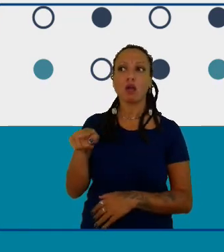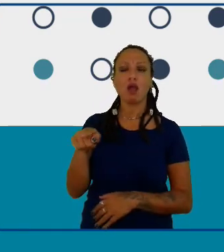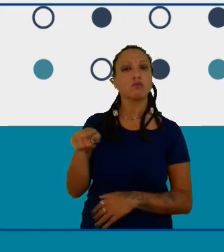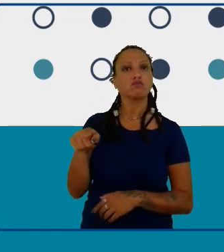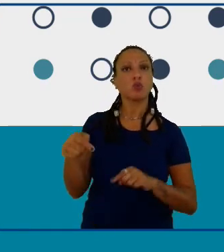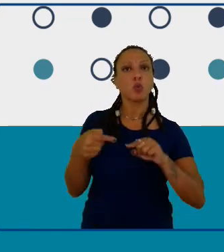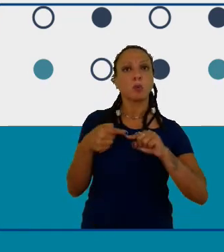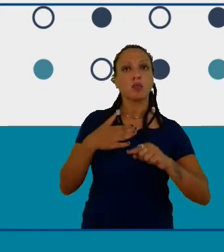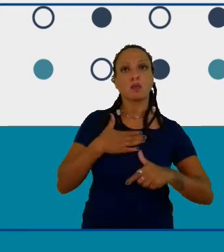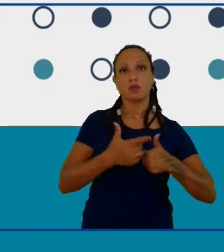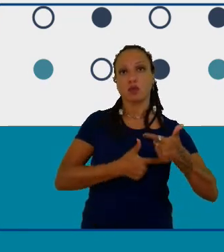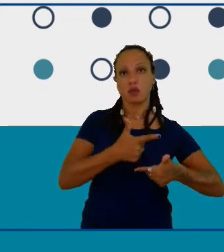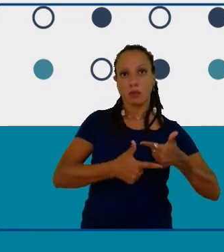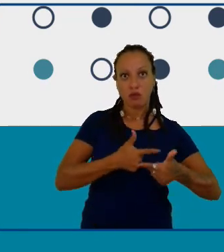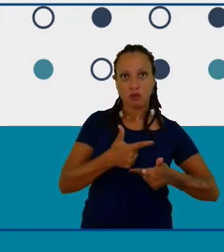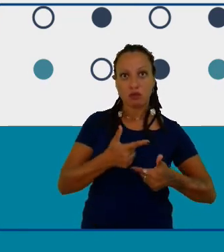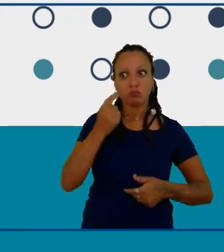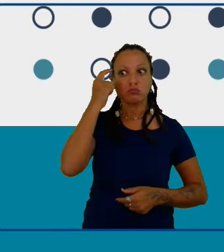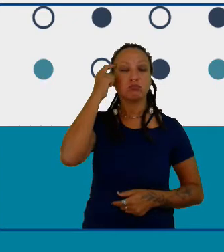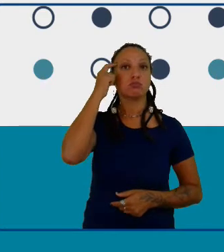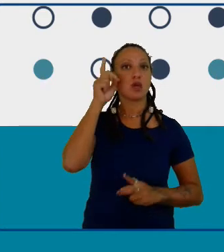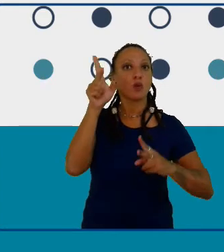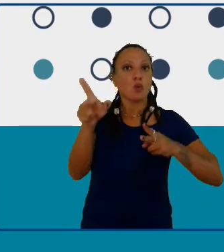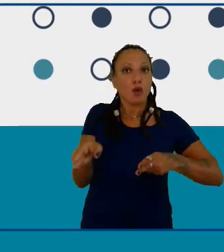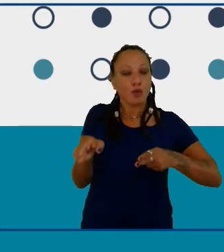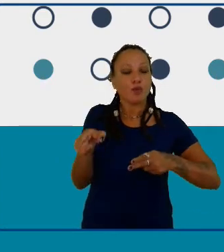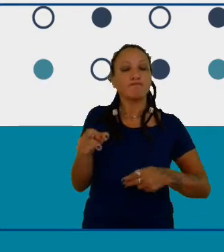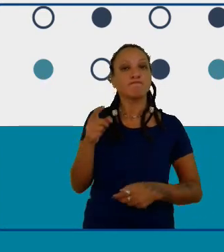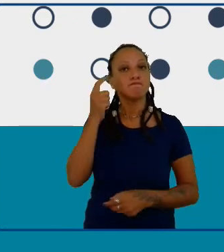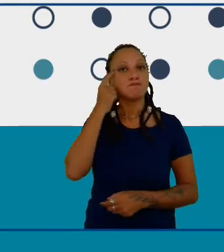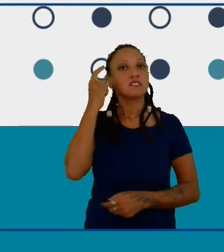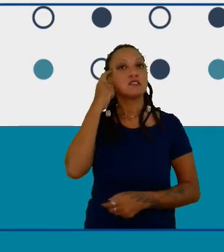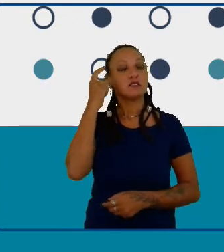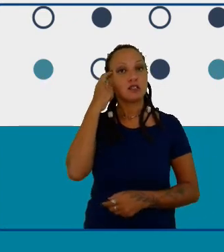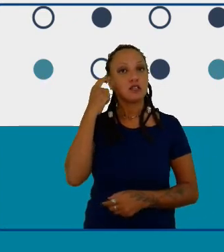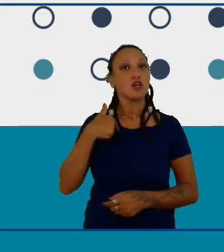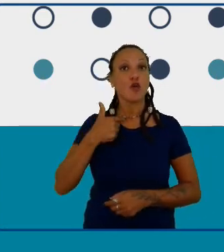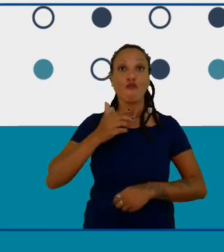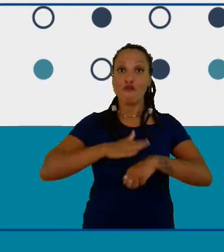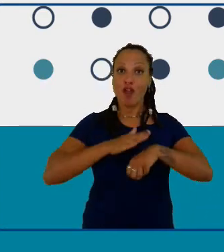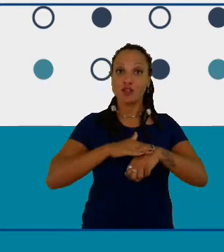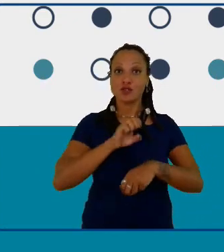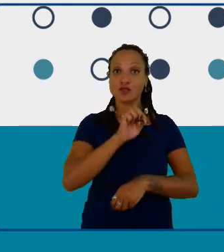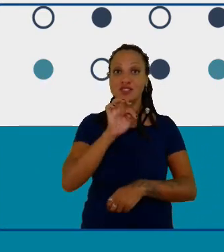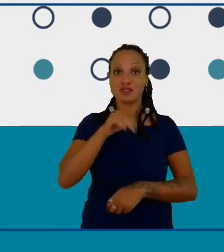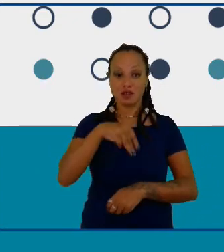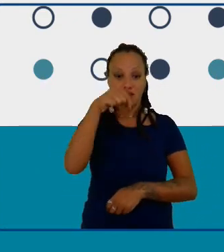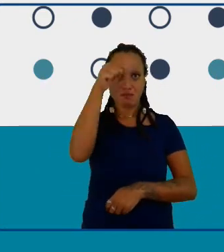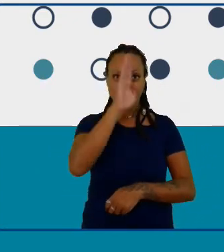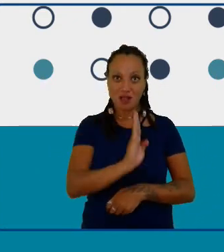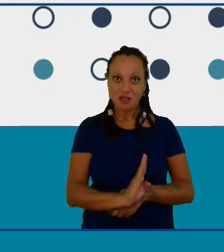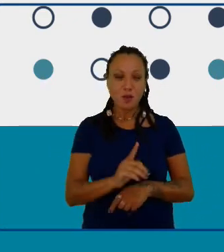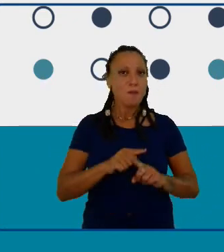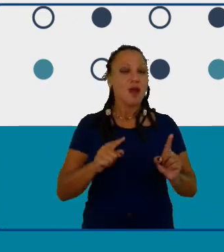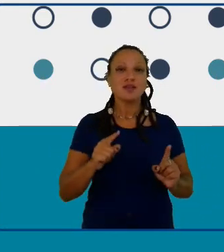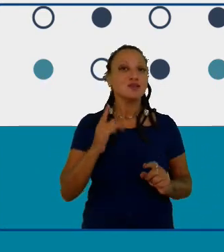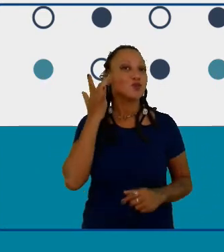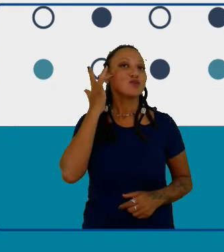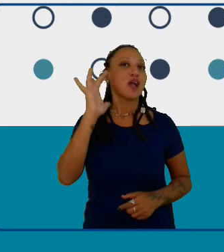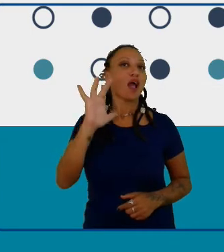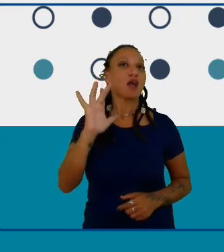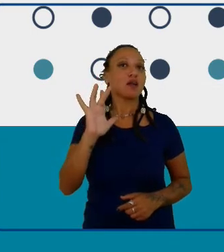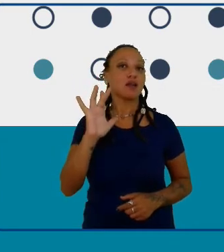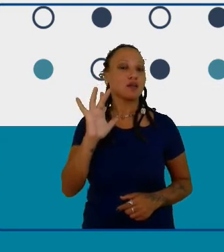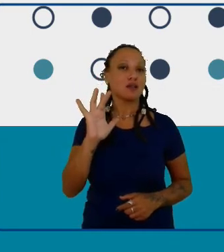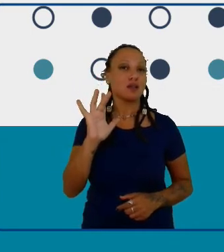né então aí eu comecei a ver que caramba eu fazia estento sem saber e aí em